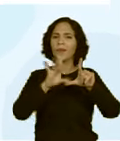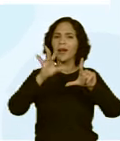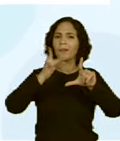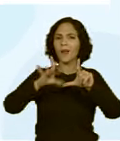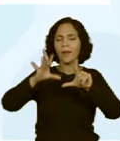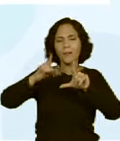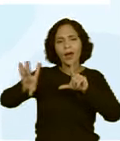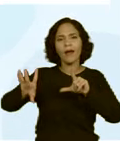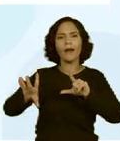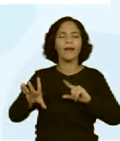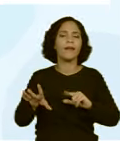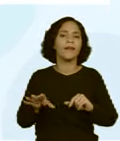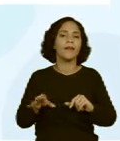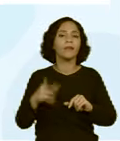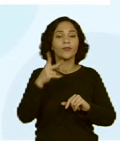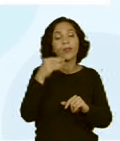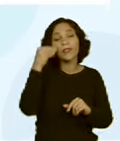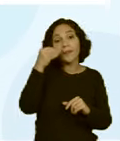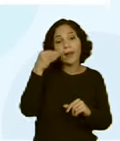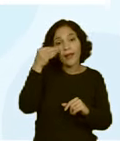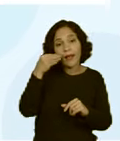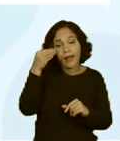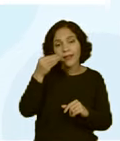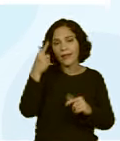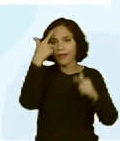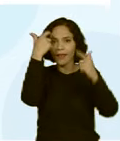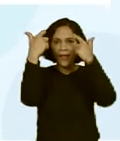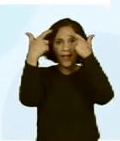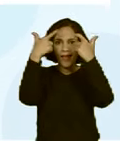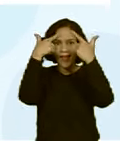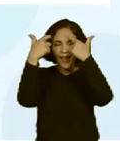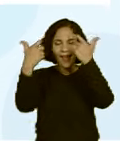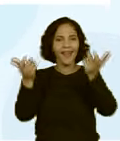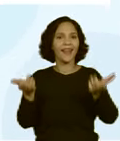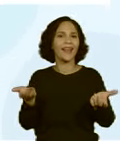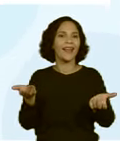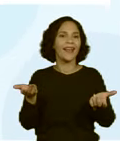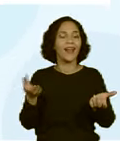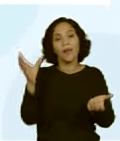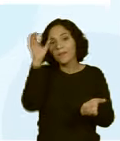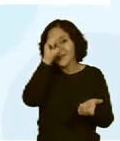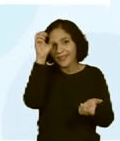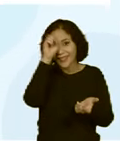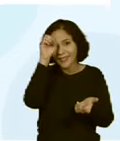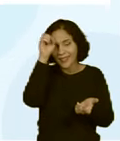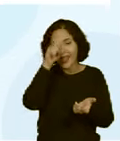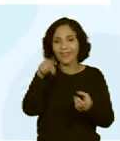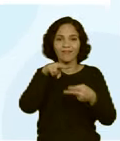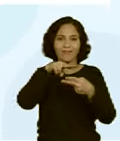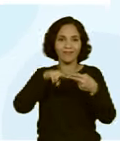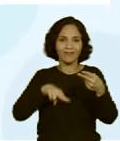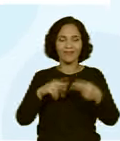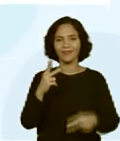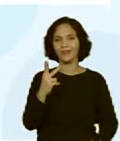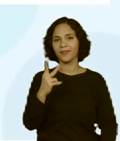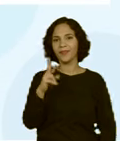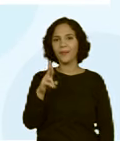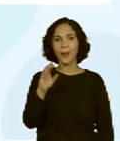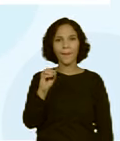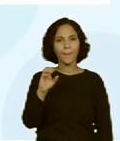todas as suas vivências, as suas ideias, os seus aprendizados na hashtag